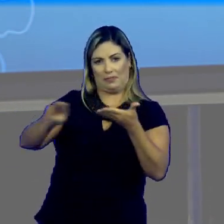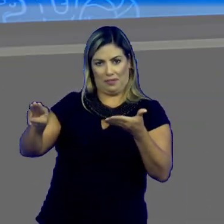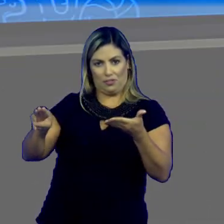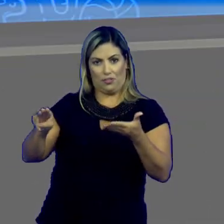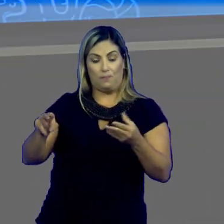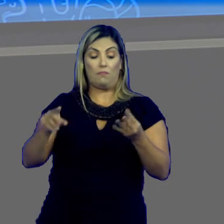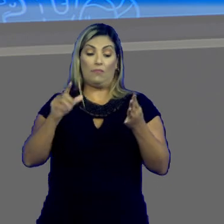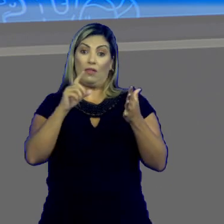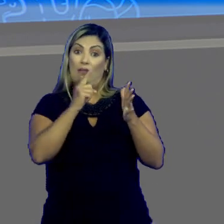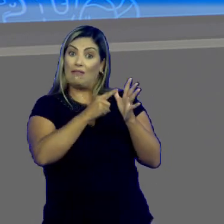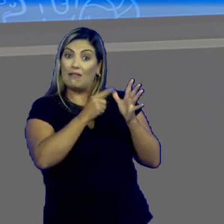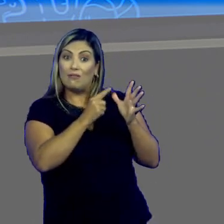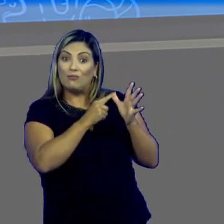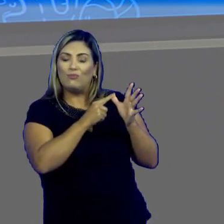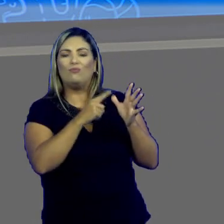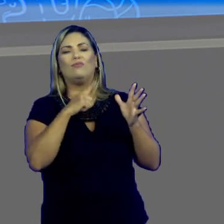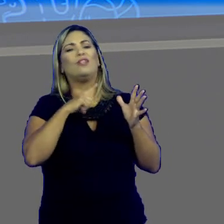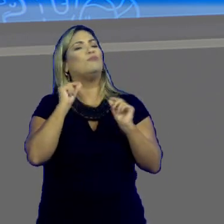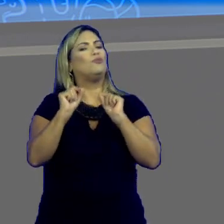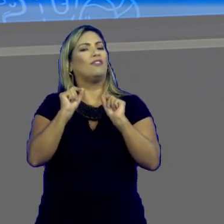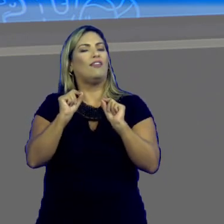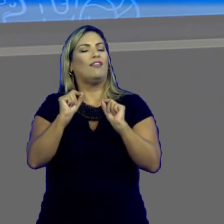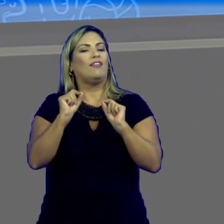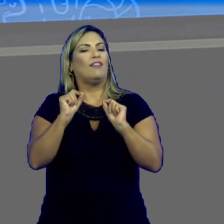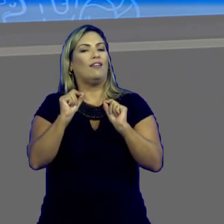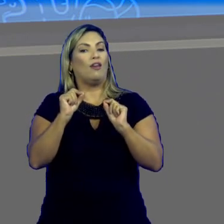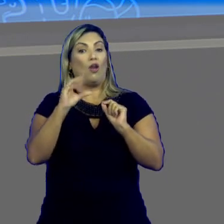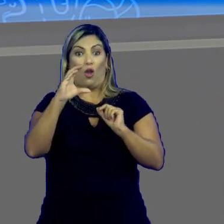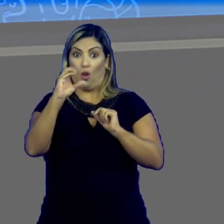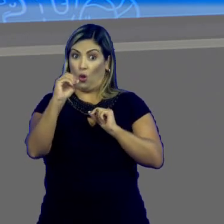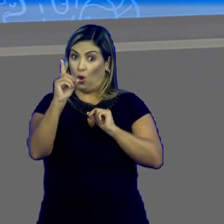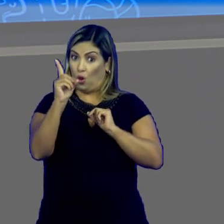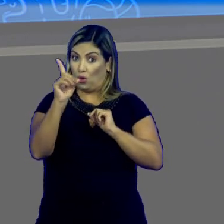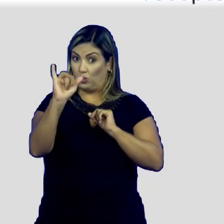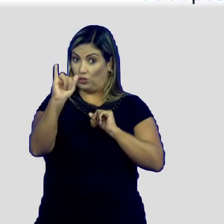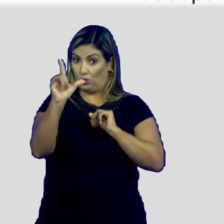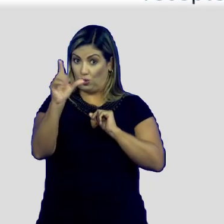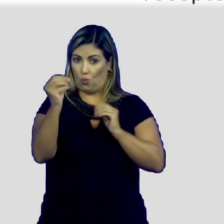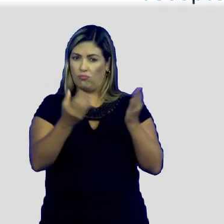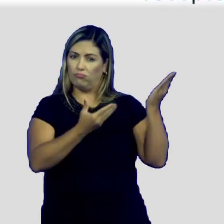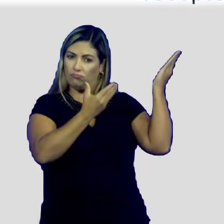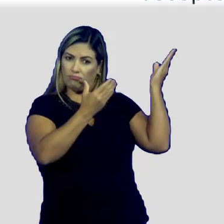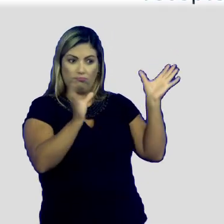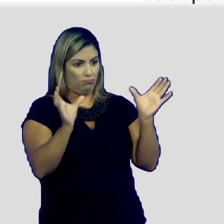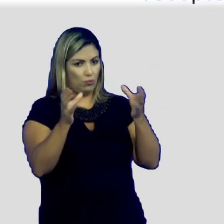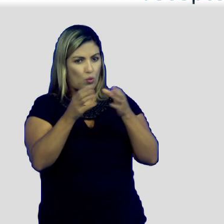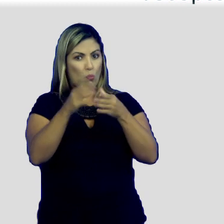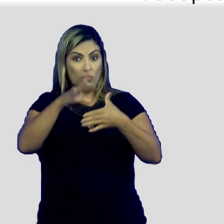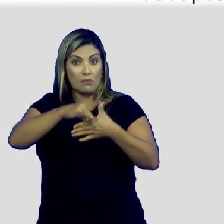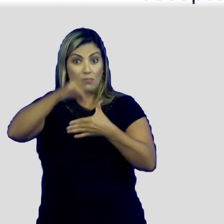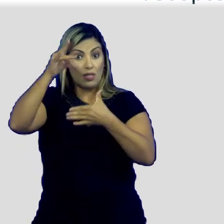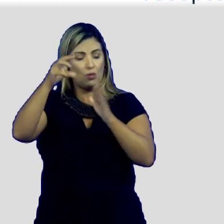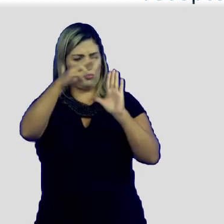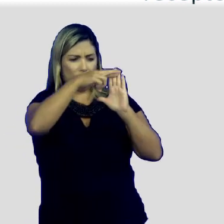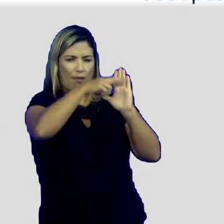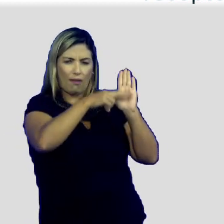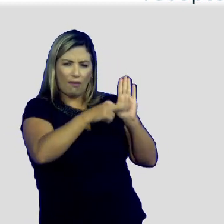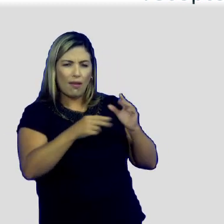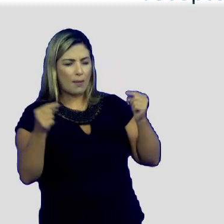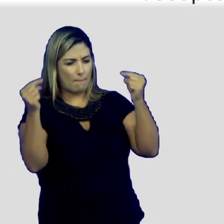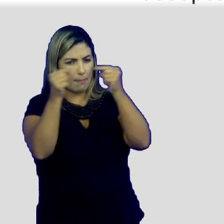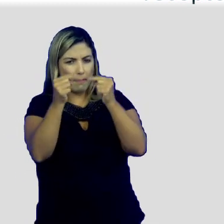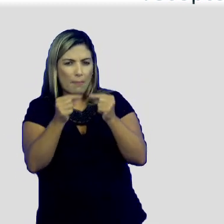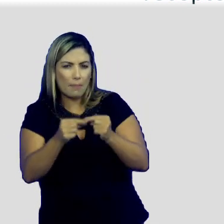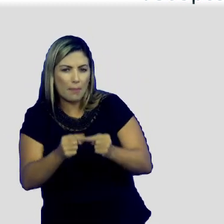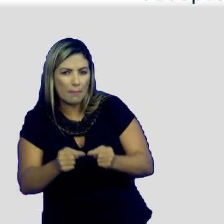mensagem. Quinto elemento da comunicação, nós temos o código. É o conjunto de signos e de regras